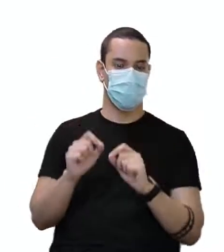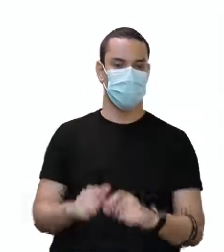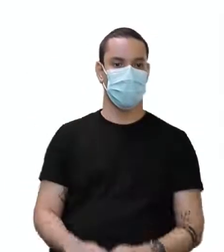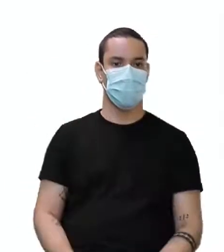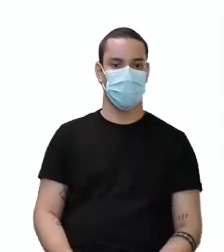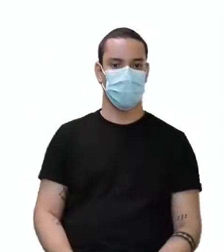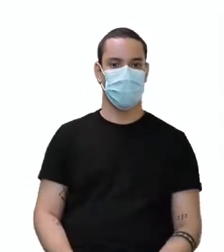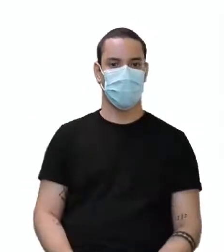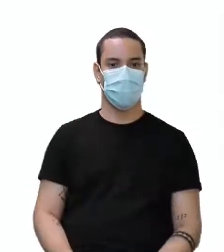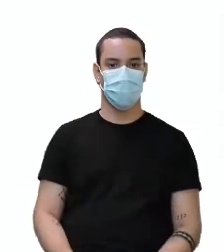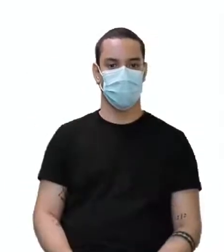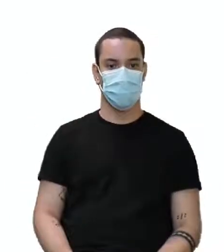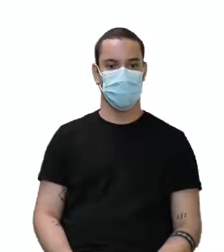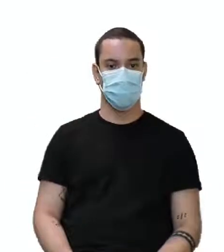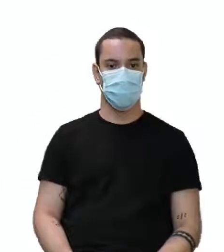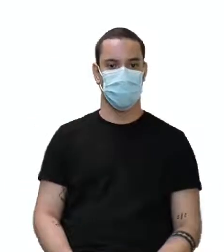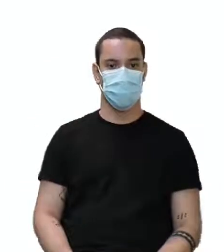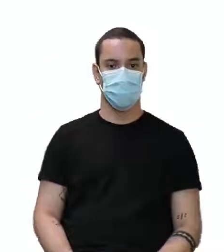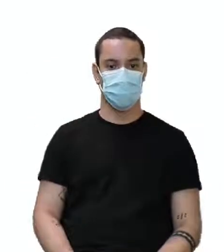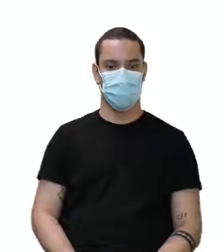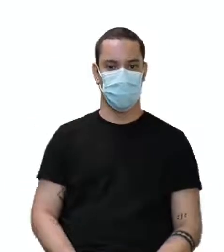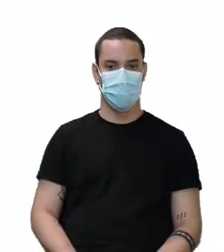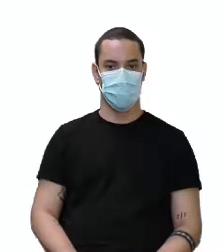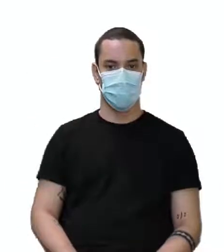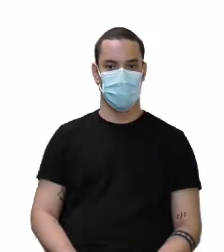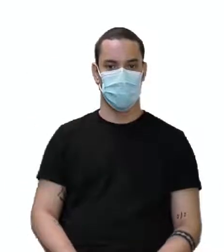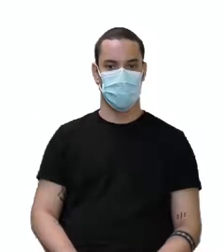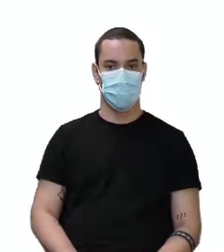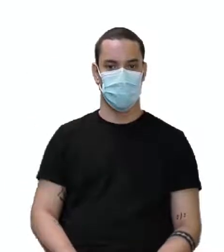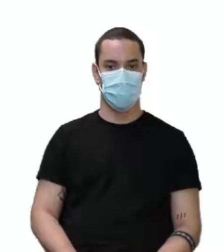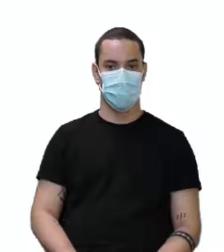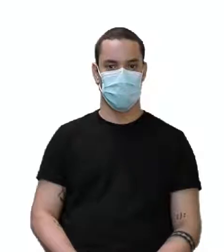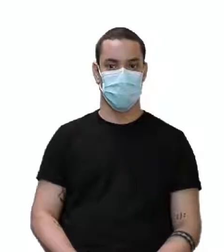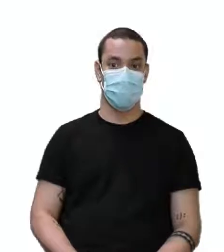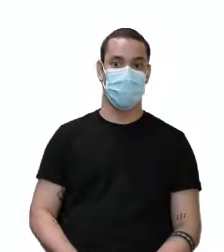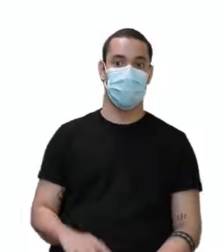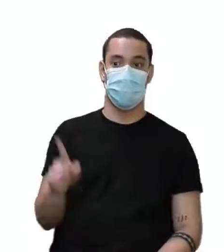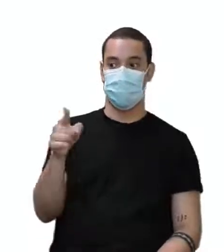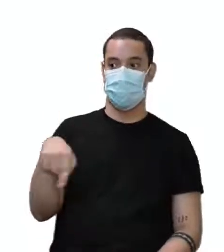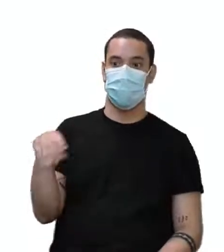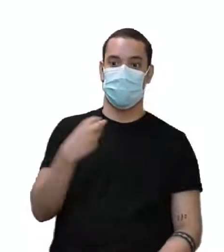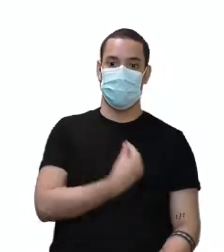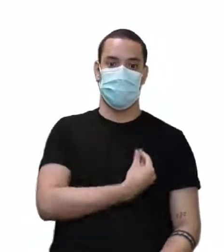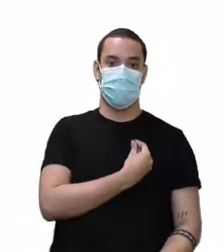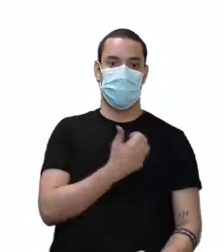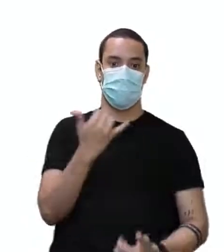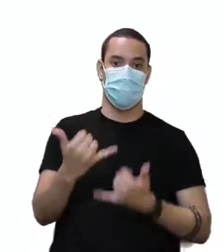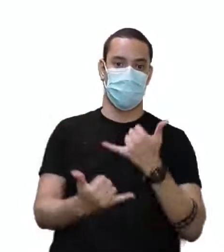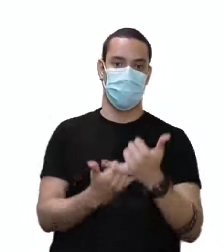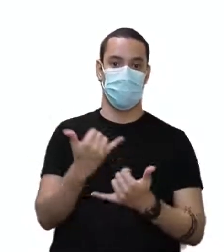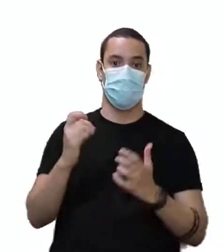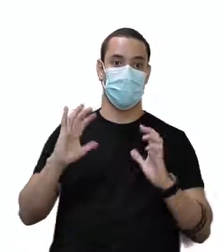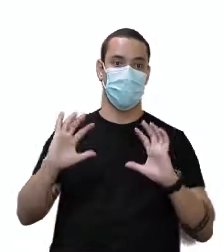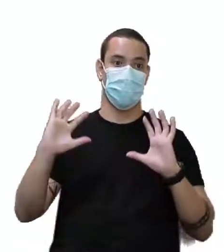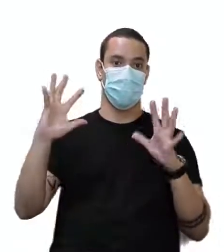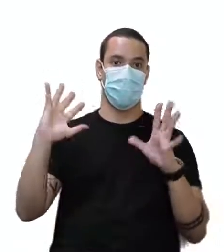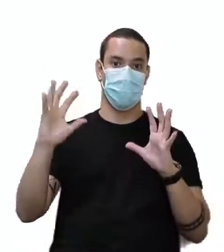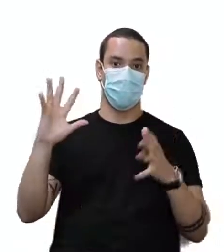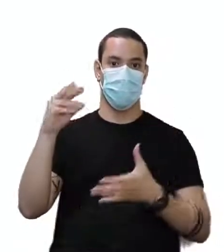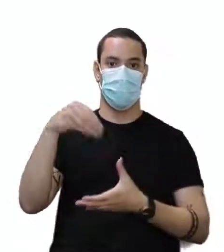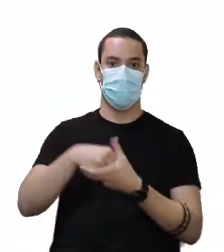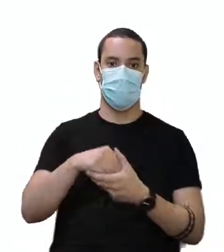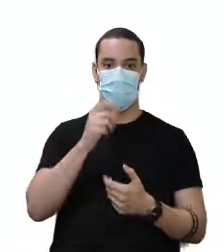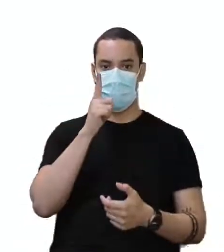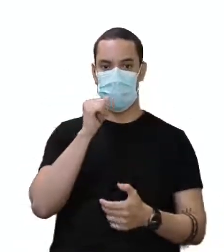were not. They were playing vôlei in the water. Eles estavam brincando de vôlei na